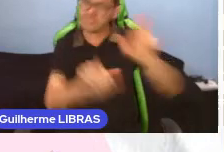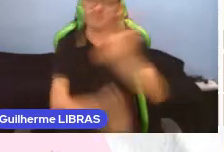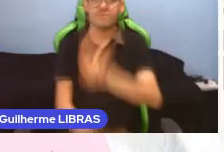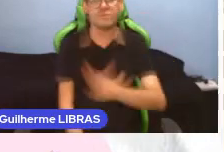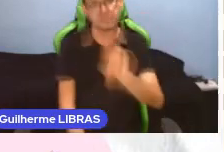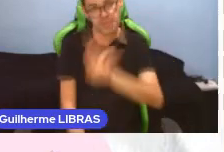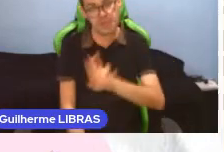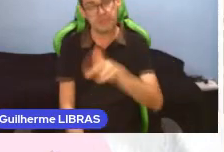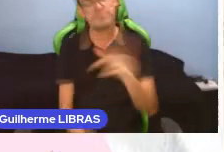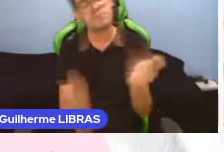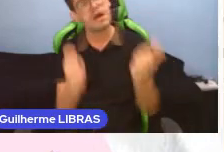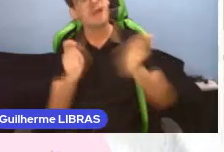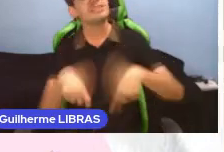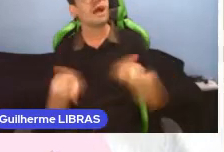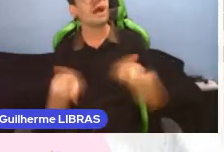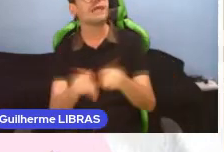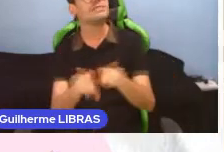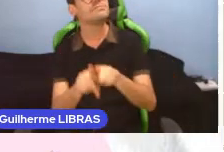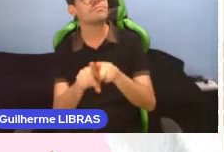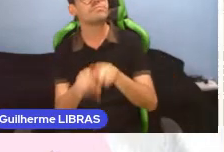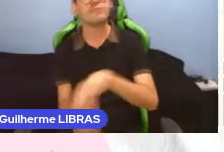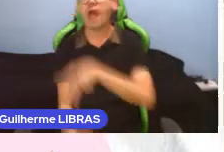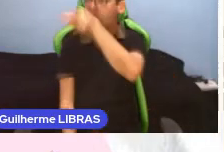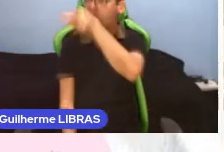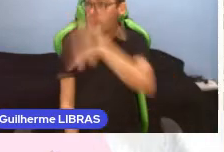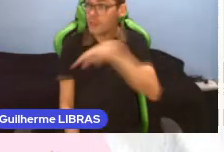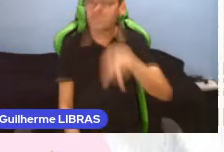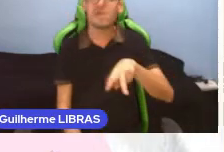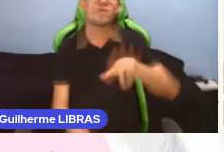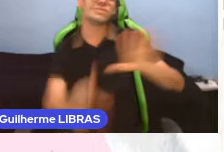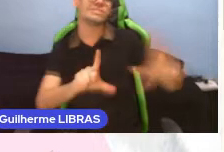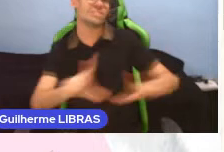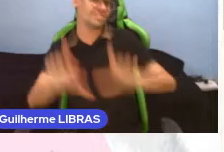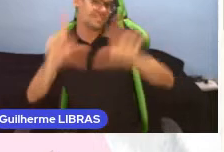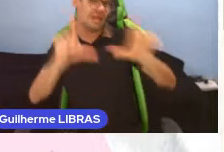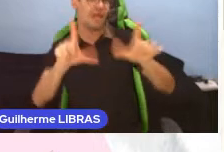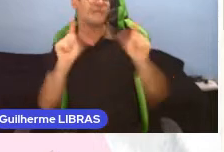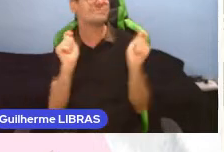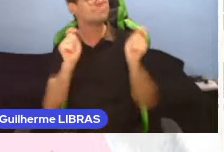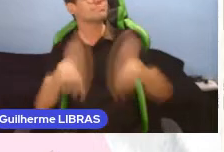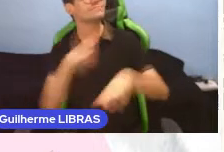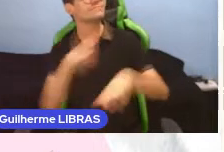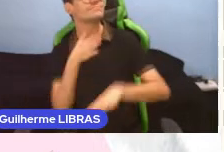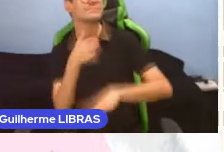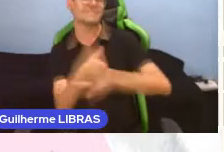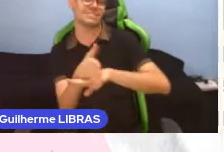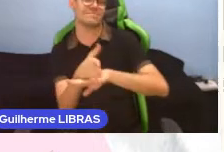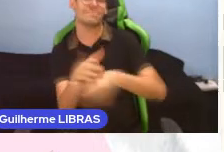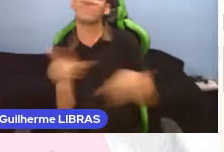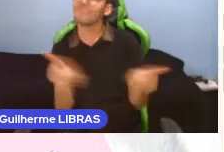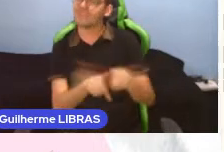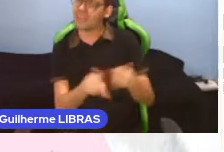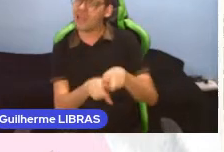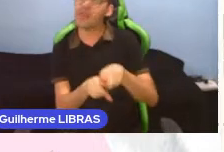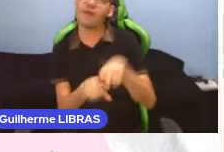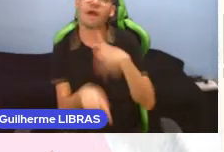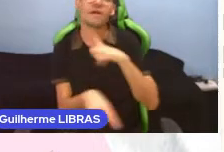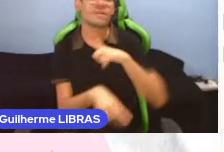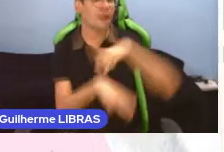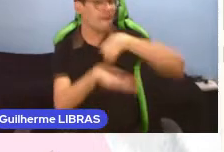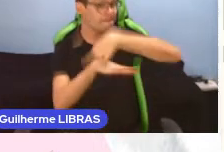possuir um leitor de tela terá acesso direto a essa descrição. Da mesma maneira, o mediador em casa